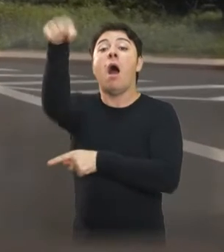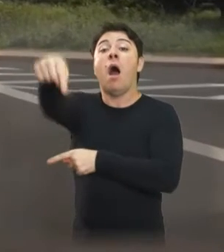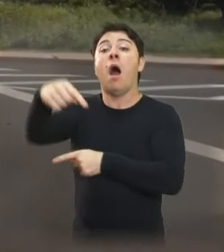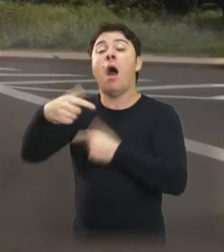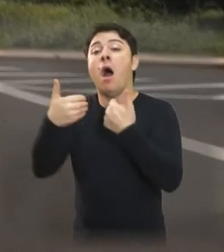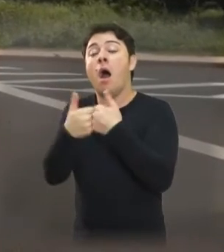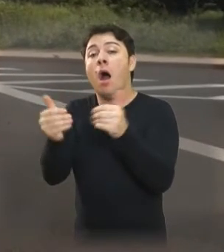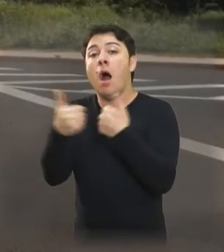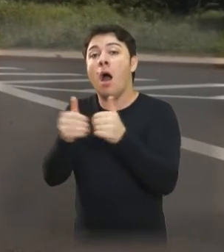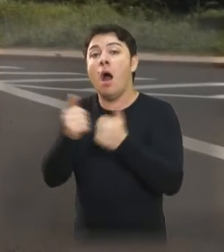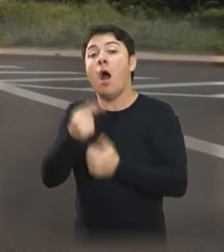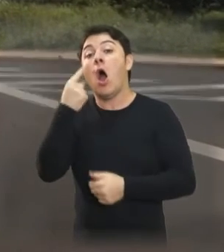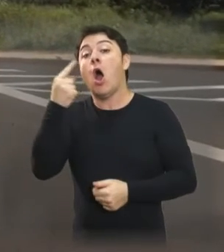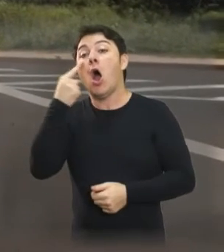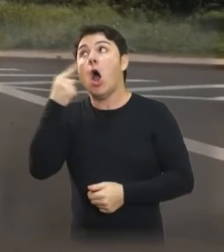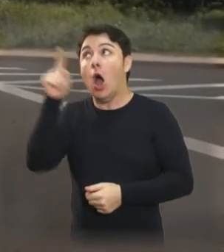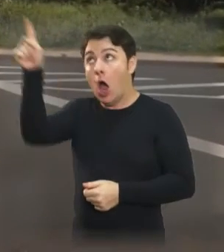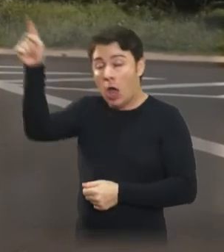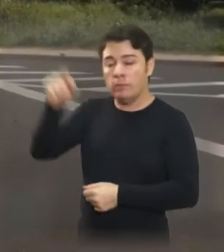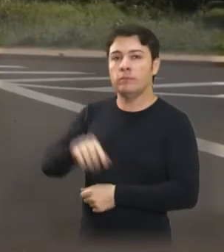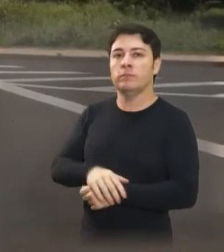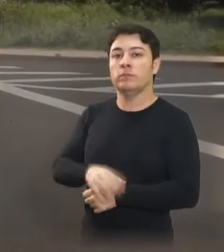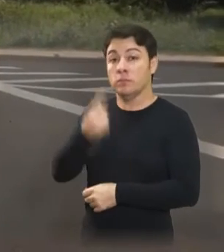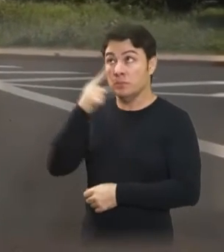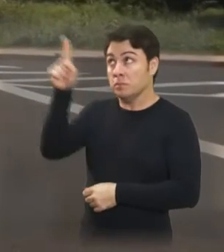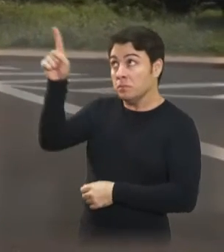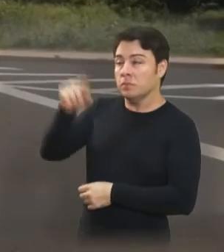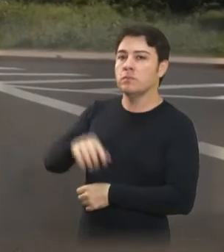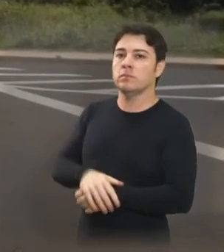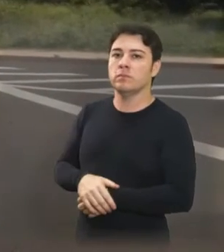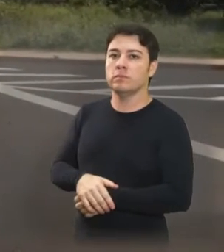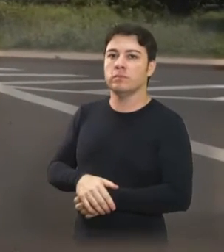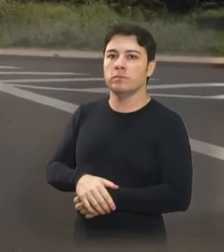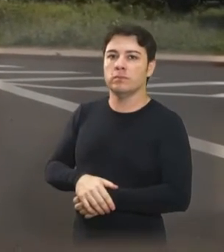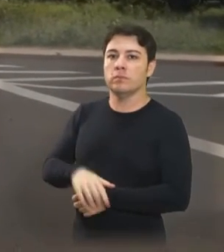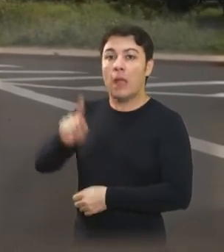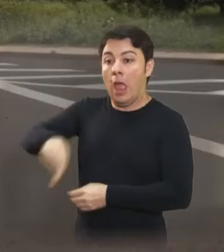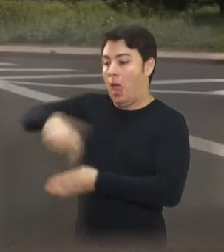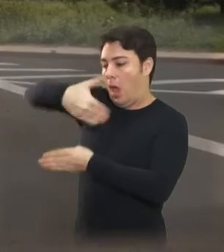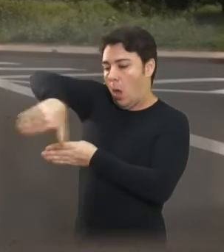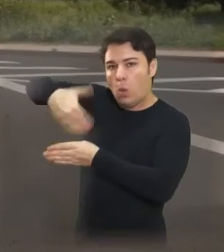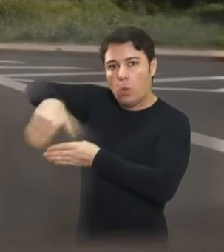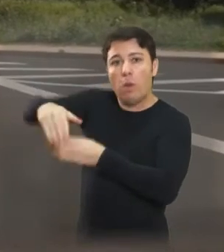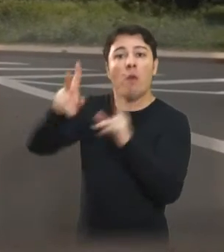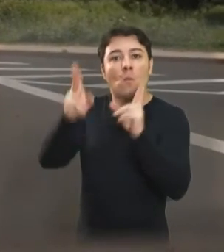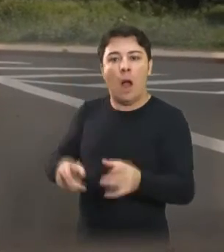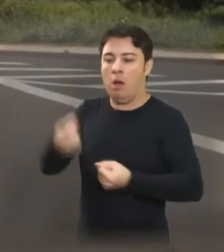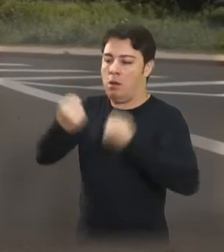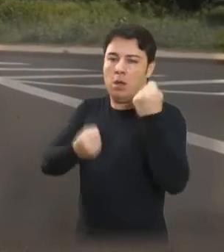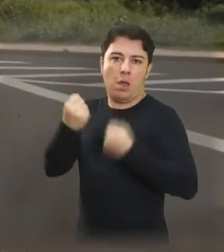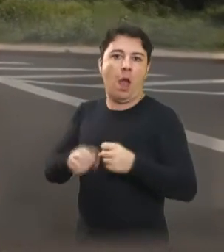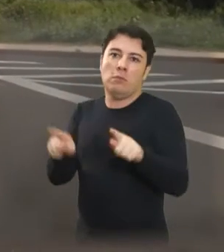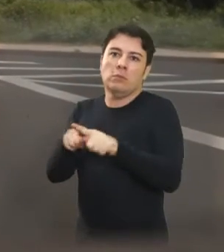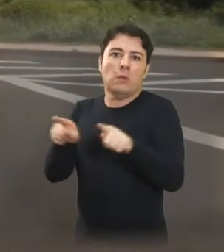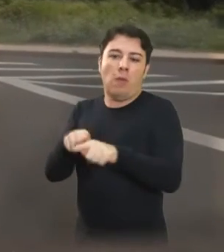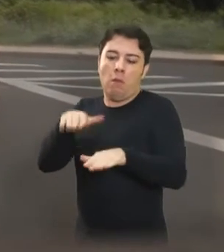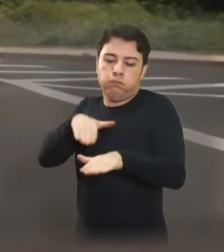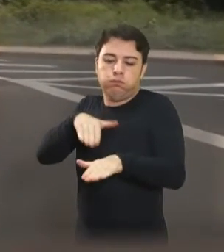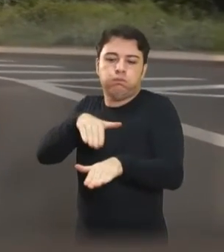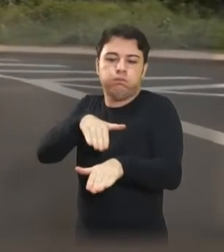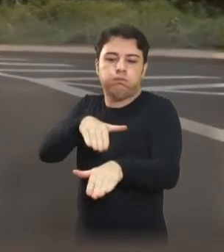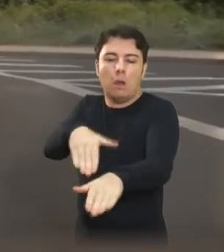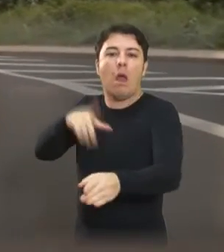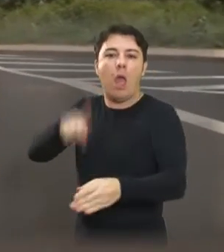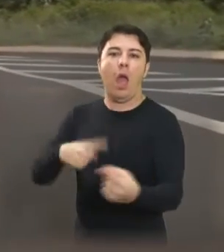o ônibus circular, quando vem de lá. Esse é o trajeto que muitos carros fazem, né? Vêm